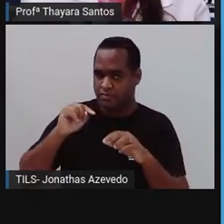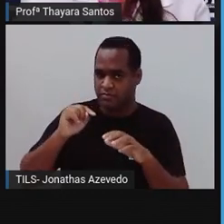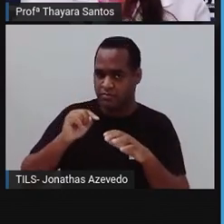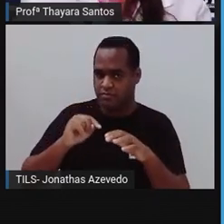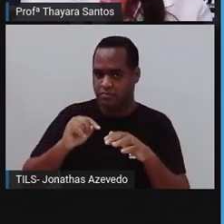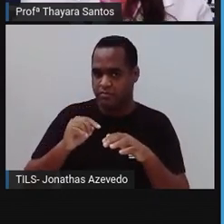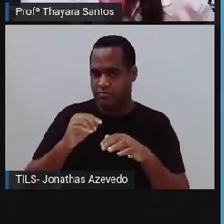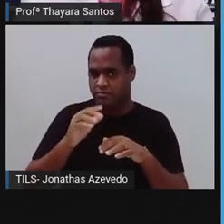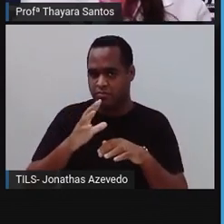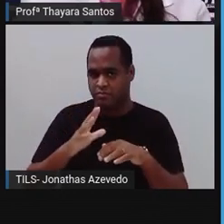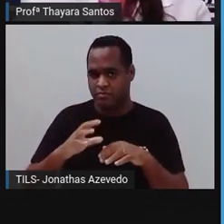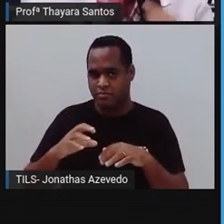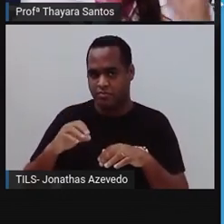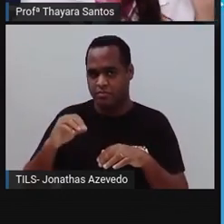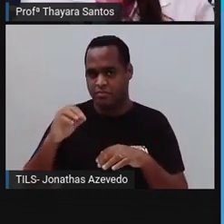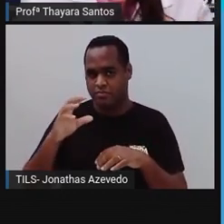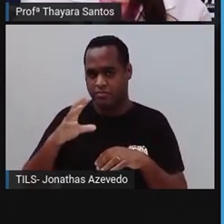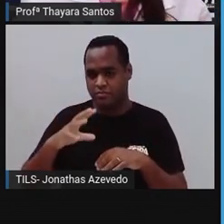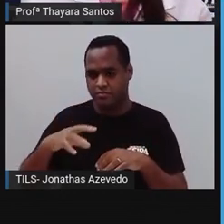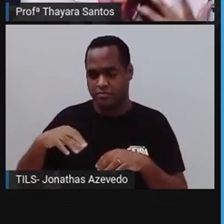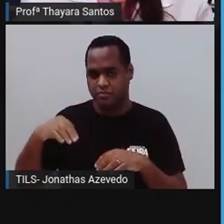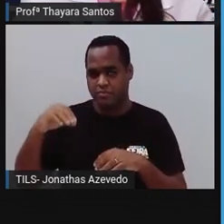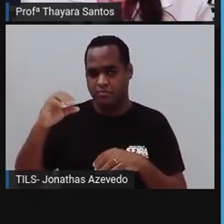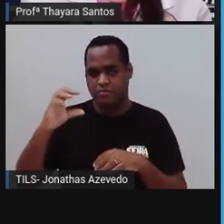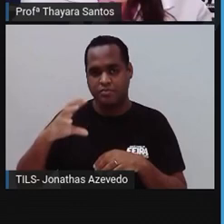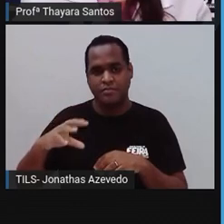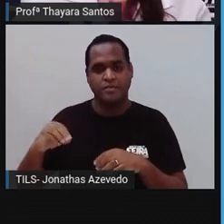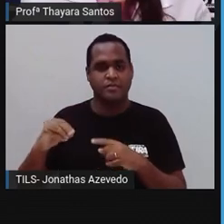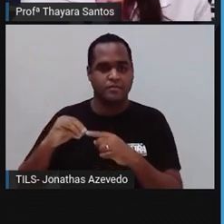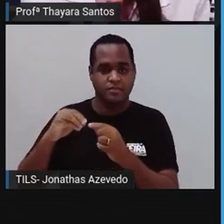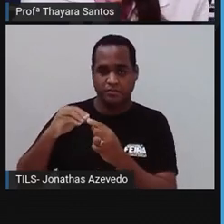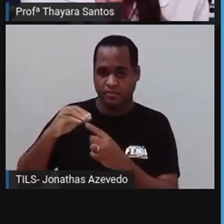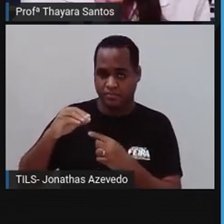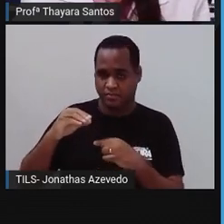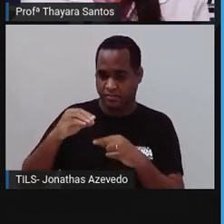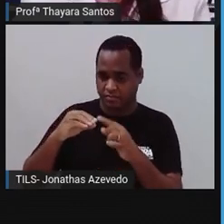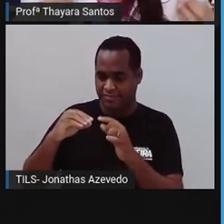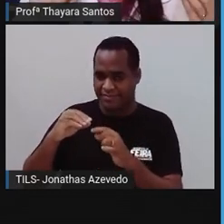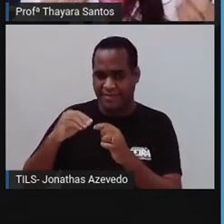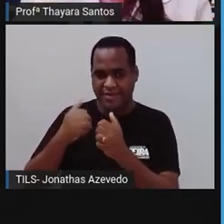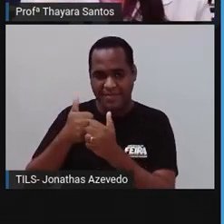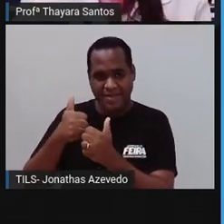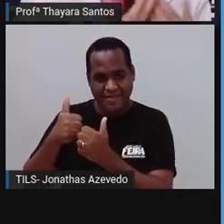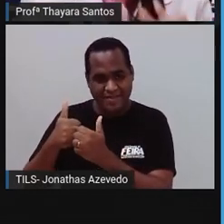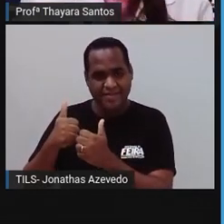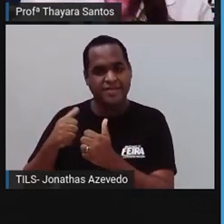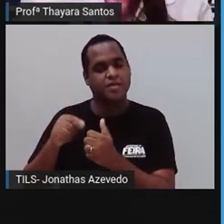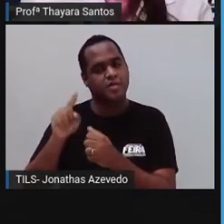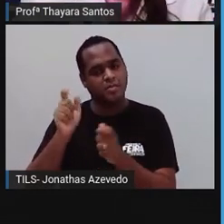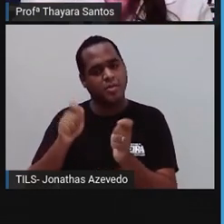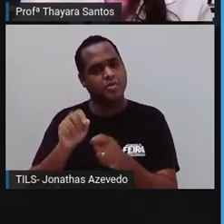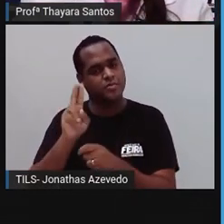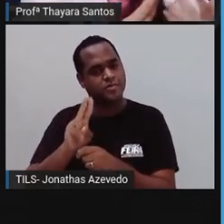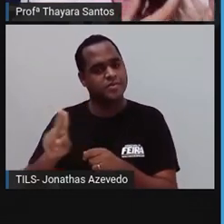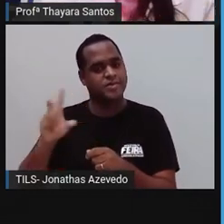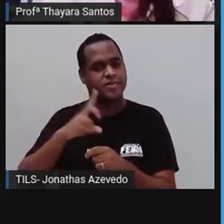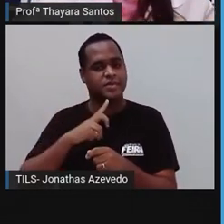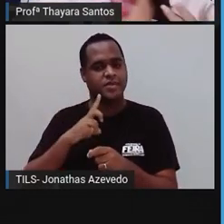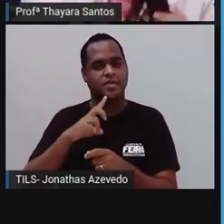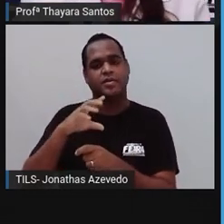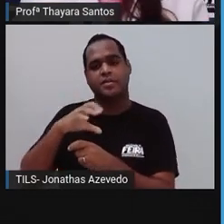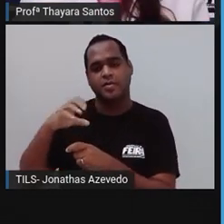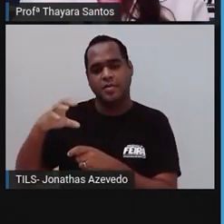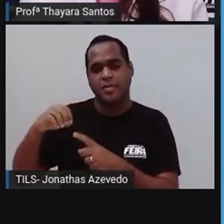tentáculos. Os quinidócitos, eles estão geralmente perto dos tentáculos, justamente porque elas vão utilizar isso para pegar as